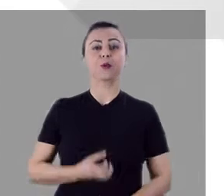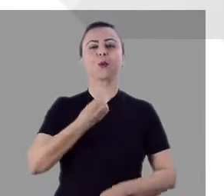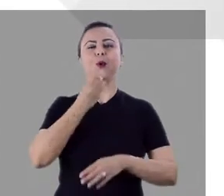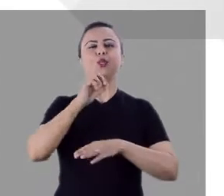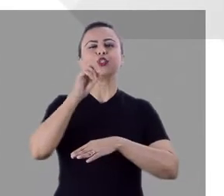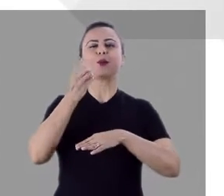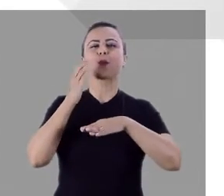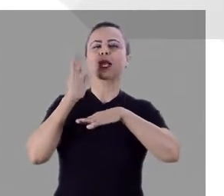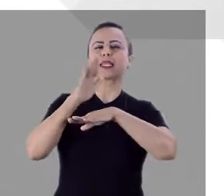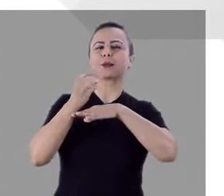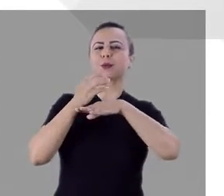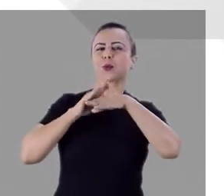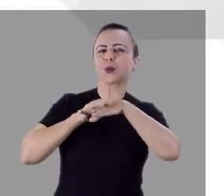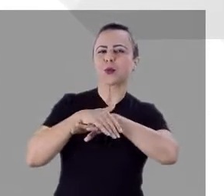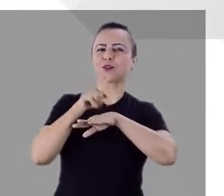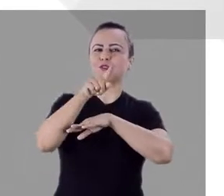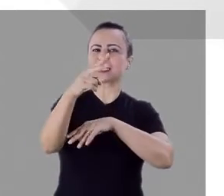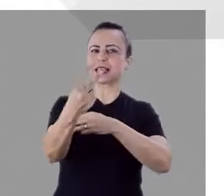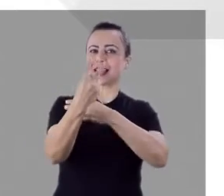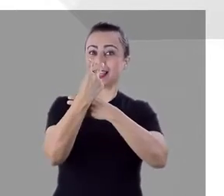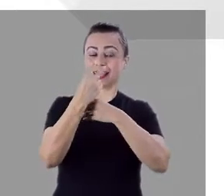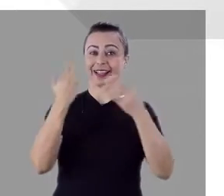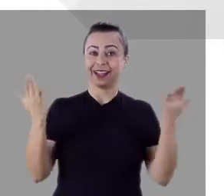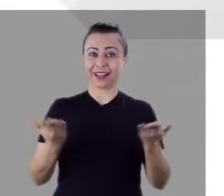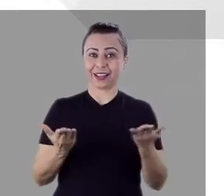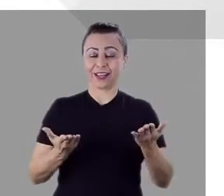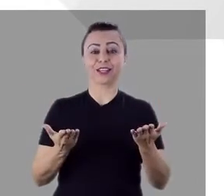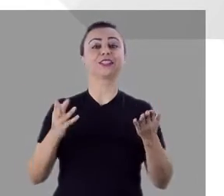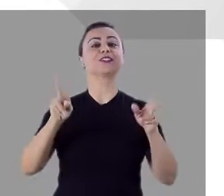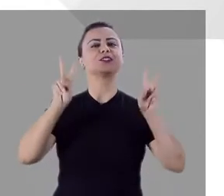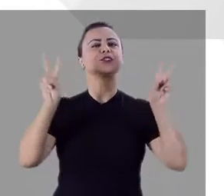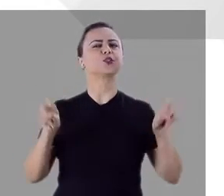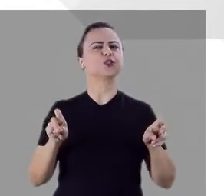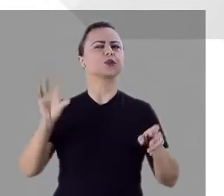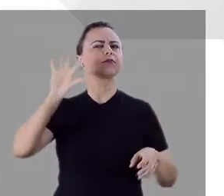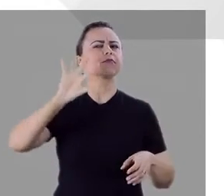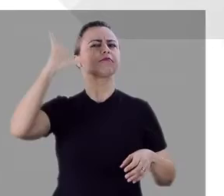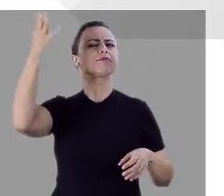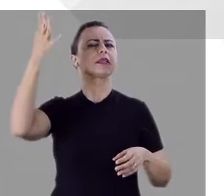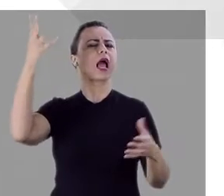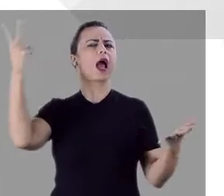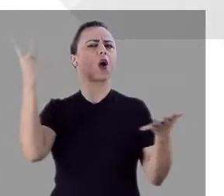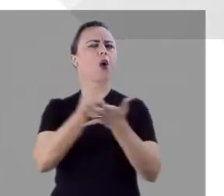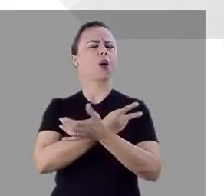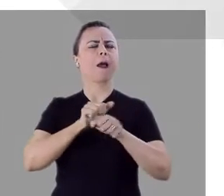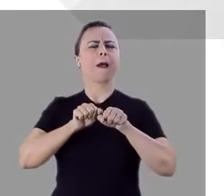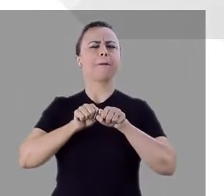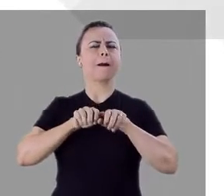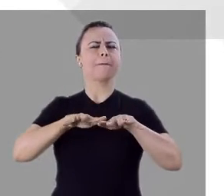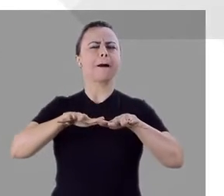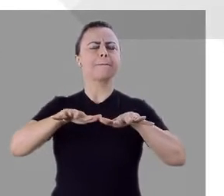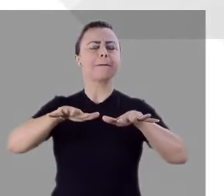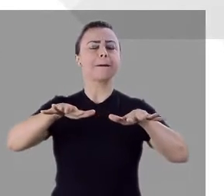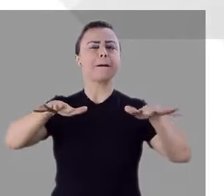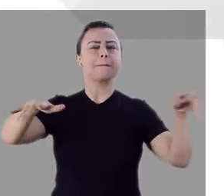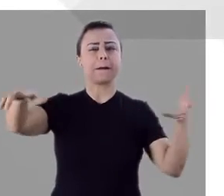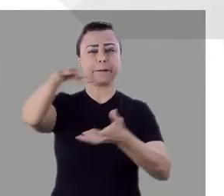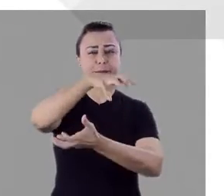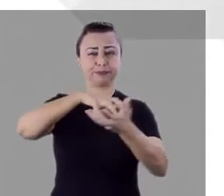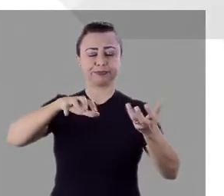Bom dia, boa tarde, boa noite pra você que tá me assistindo. Hoje, vamos falar sobre um fenômeno que vem se alastrando em proporções